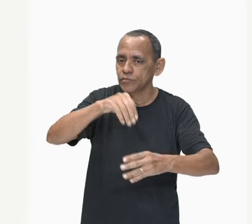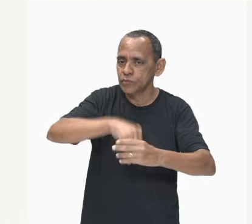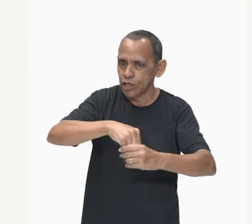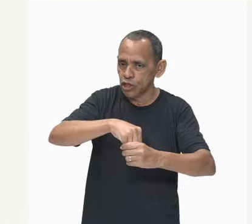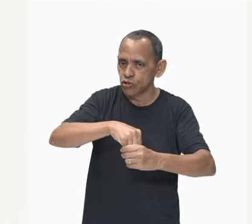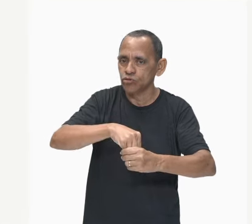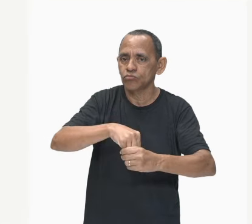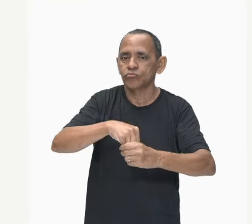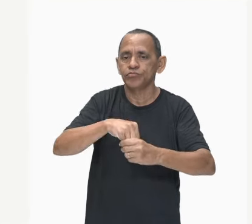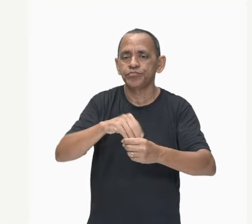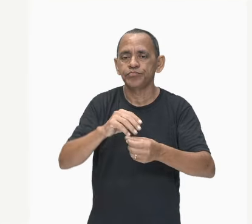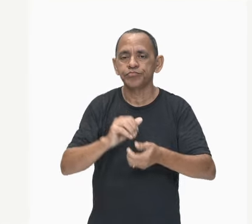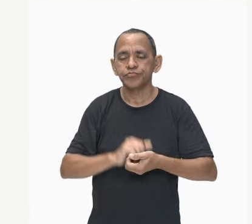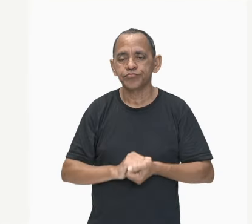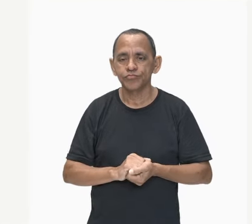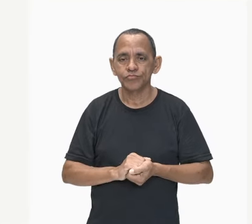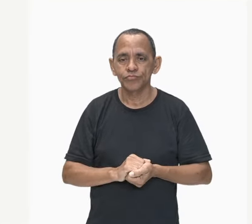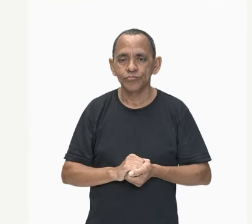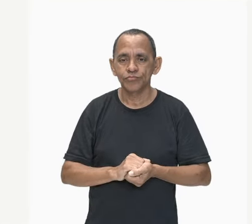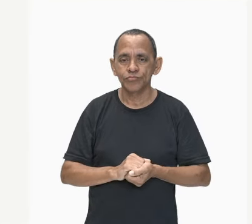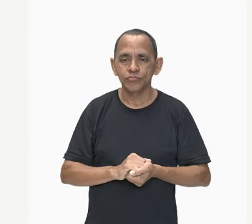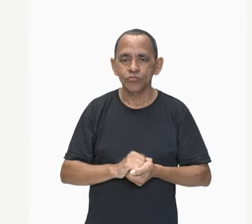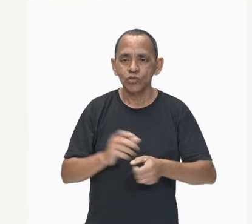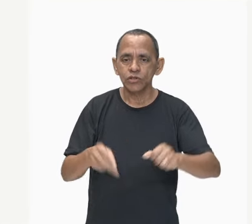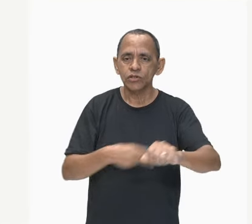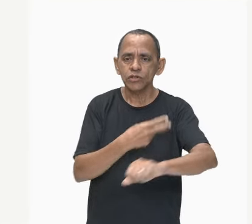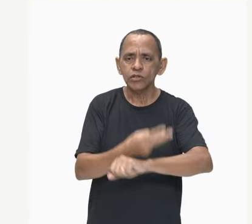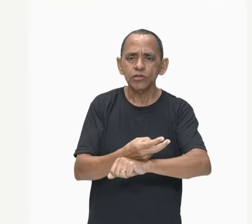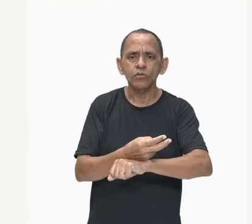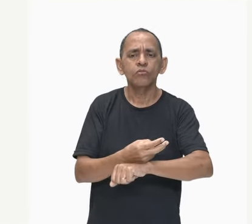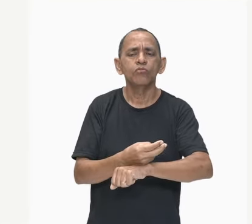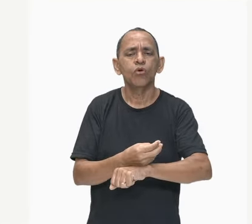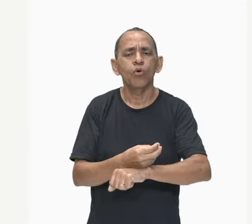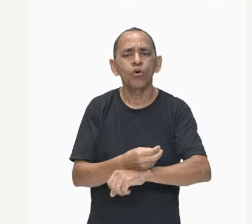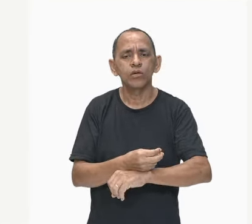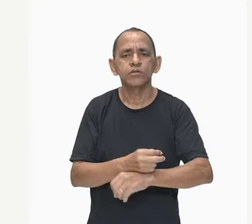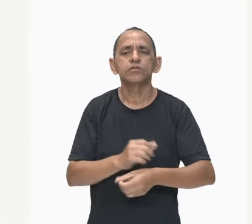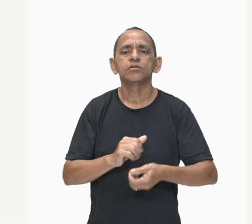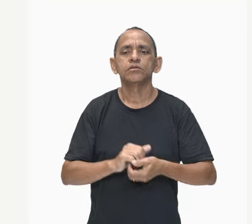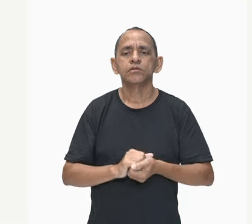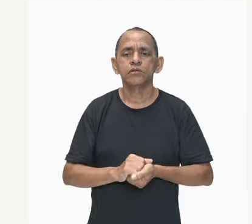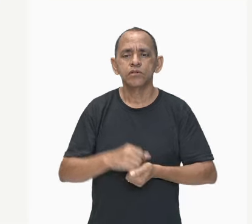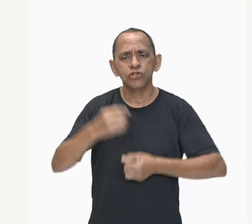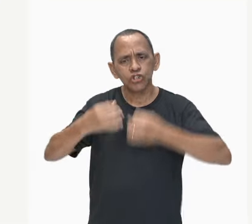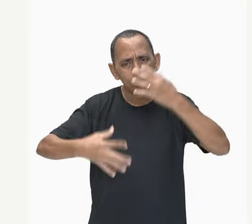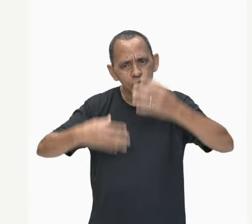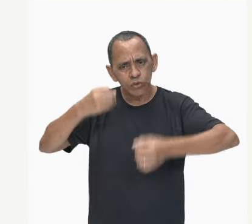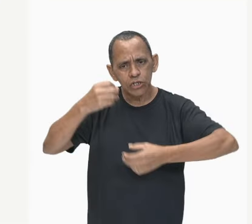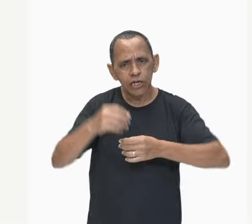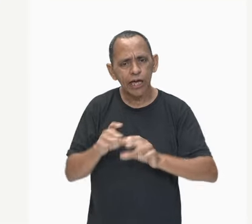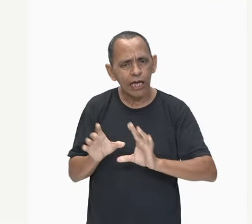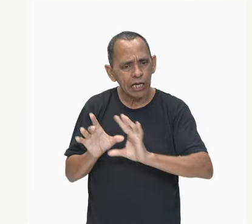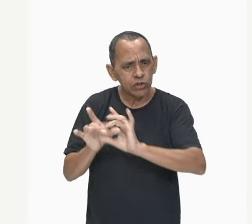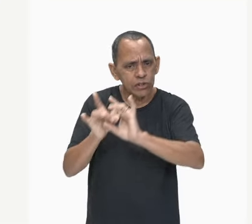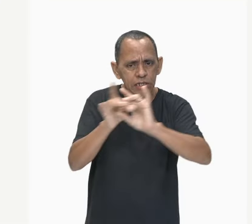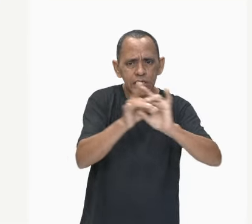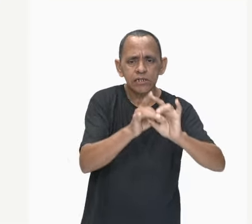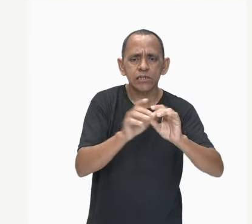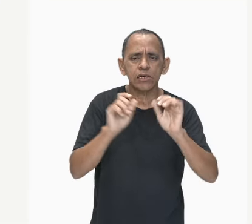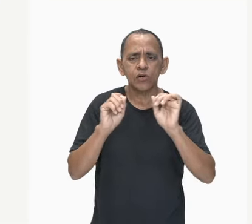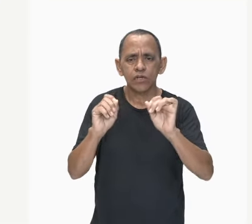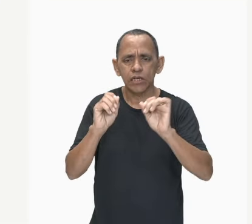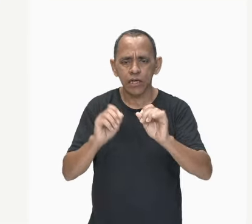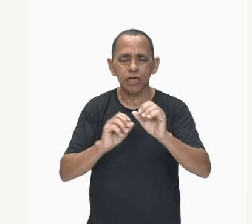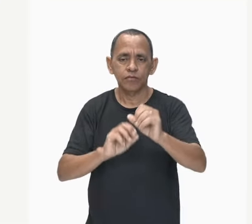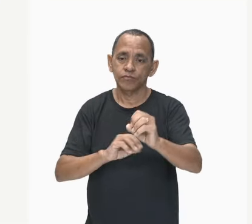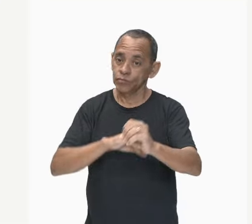disso, que eu já introduzi, fiz a introdução à carga elétrica, fiz uma associação com o átomo, eu já sei